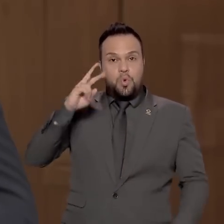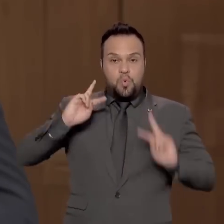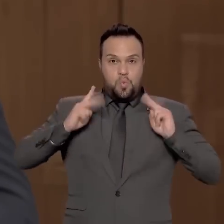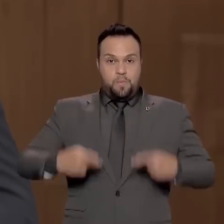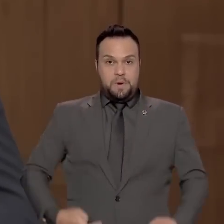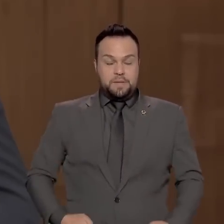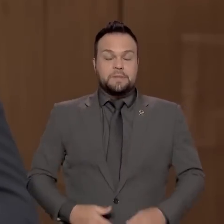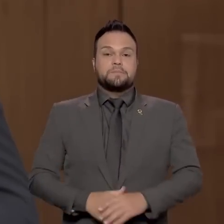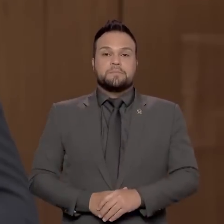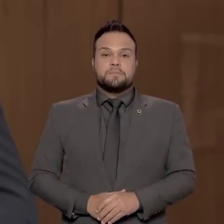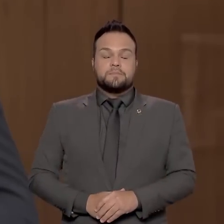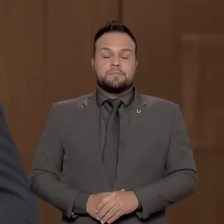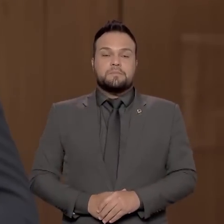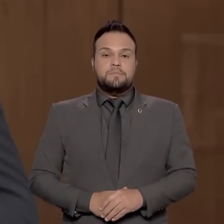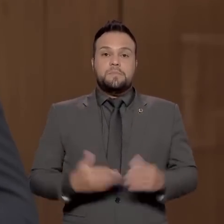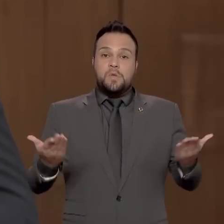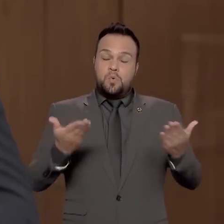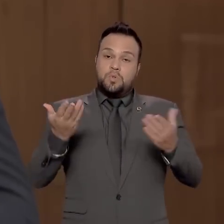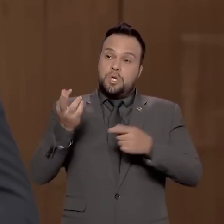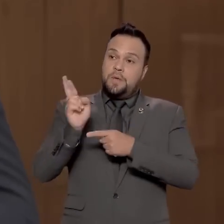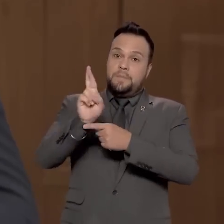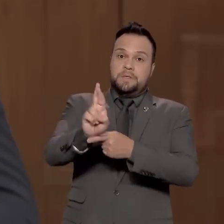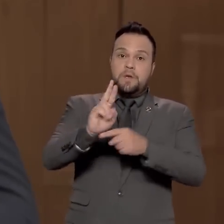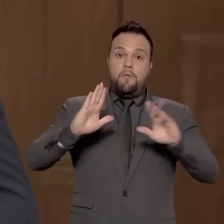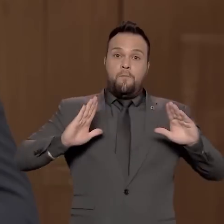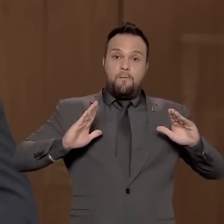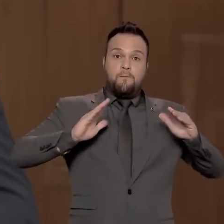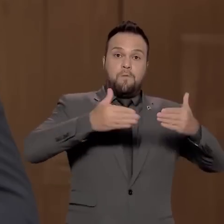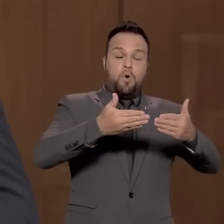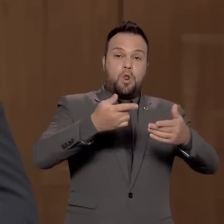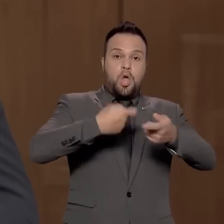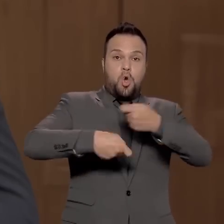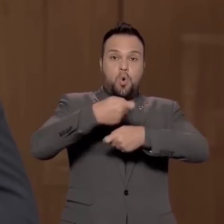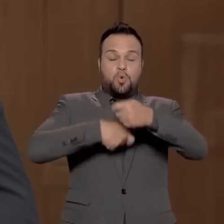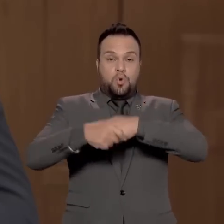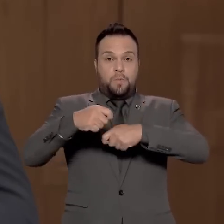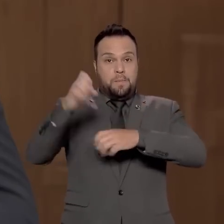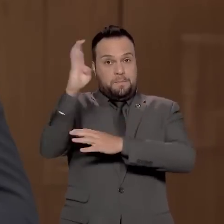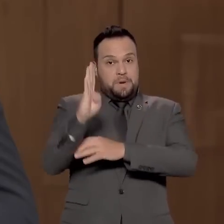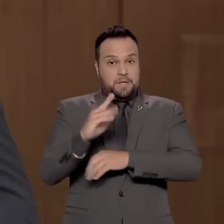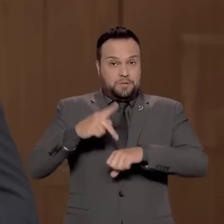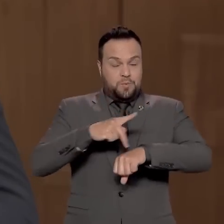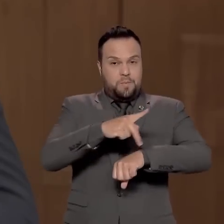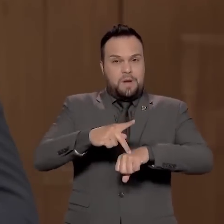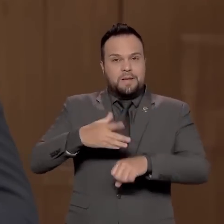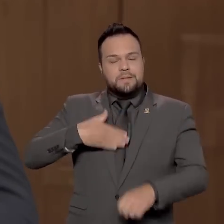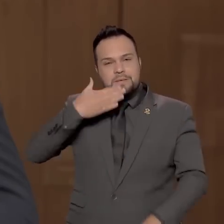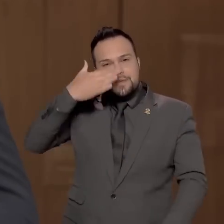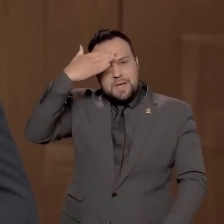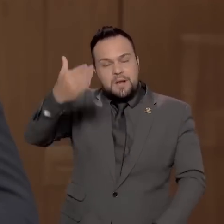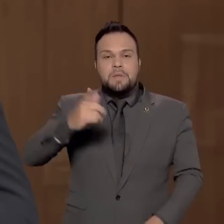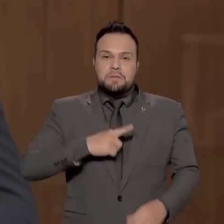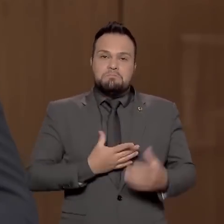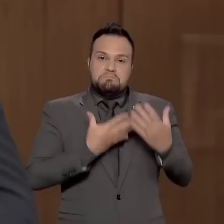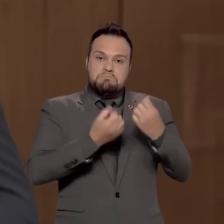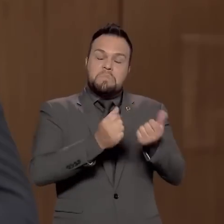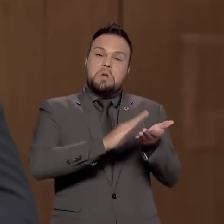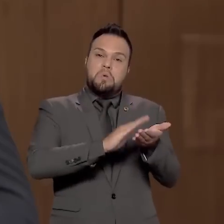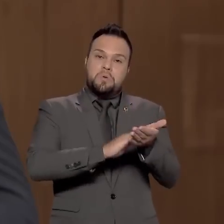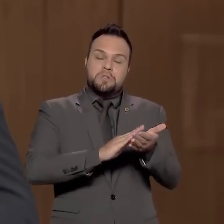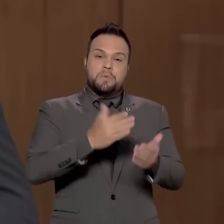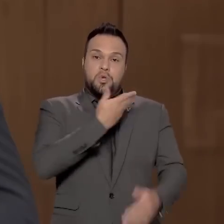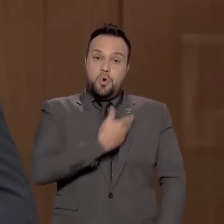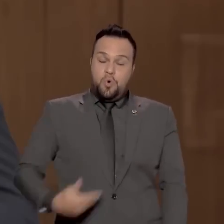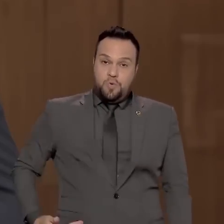humana. A essa comunidade, representada hoje no Fórum Econômico Brasil-País Árabes, expressa o